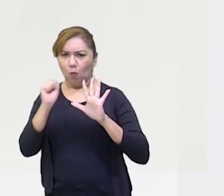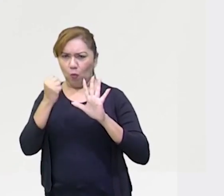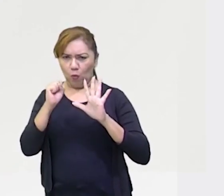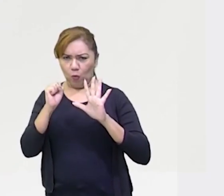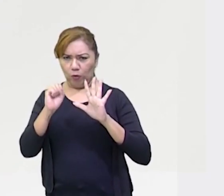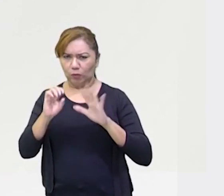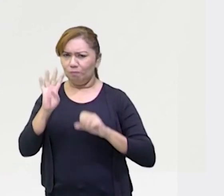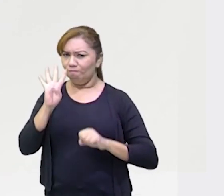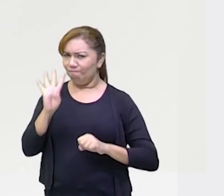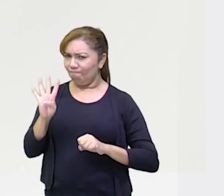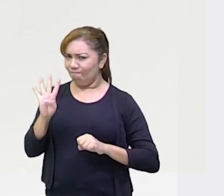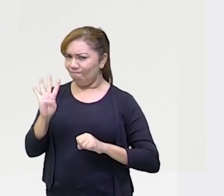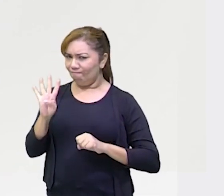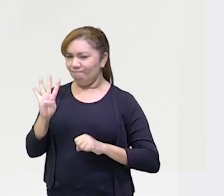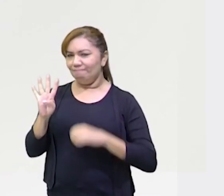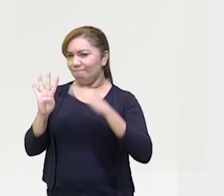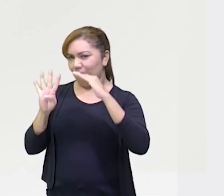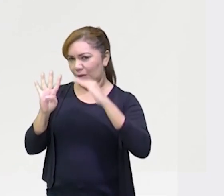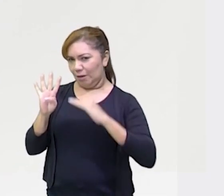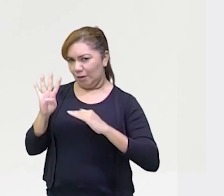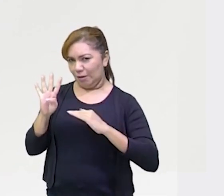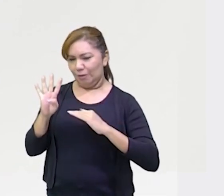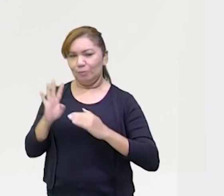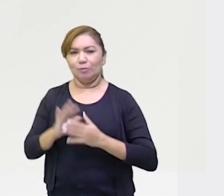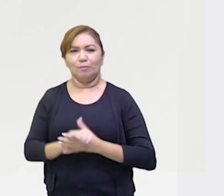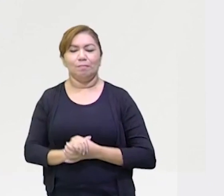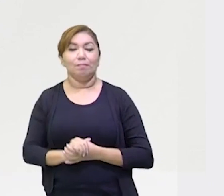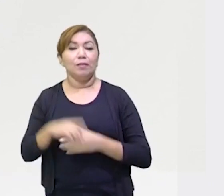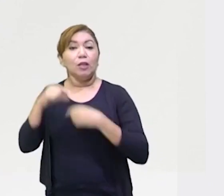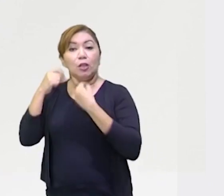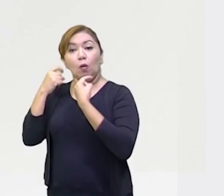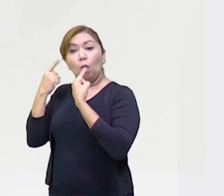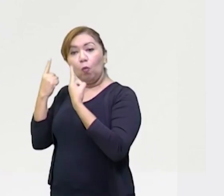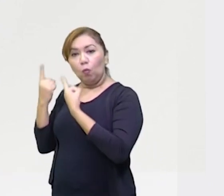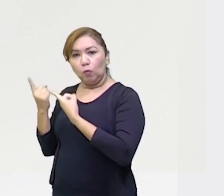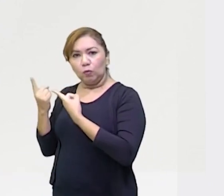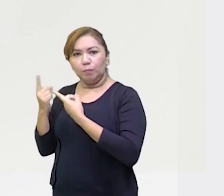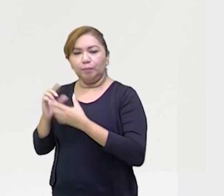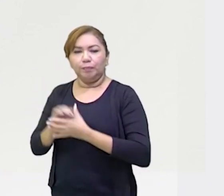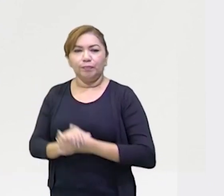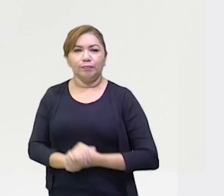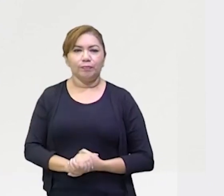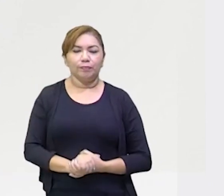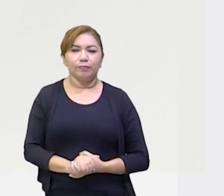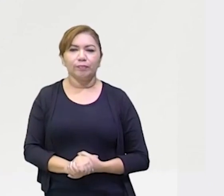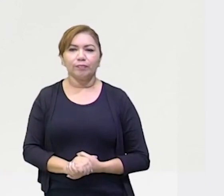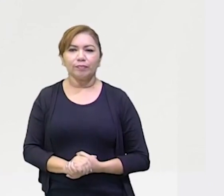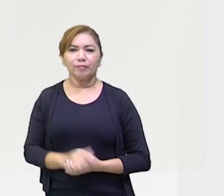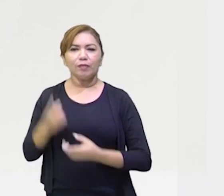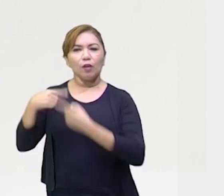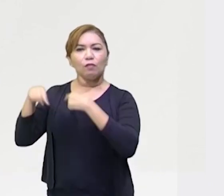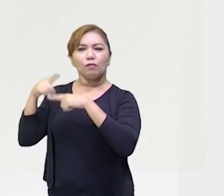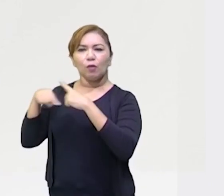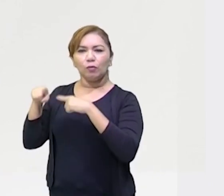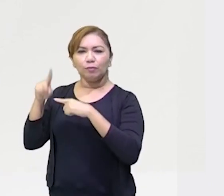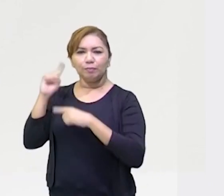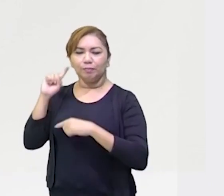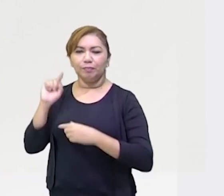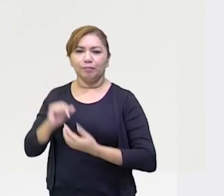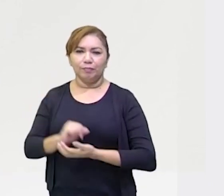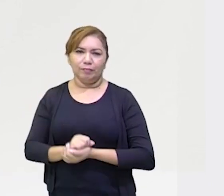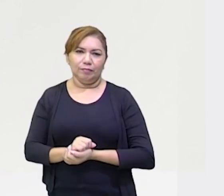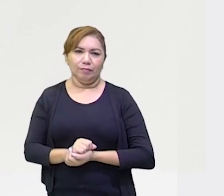iguais. Olha só. Então, deixa eu voltar aqui, se